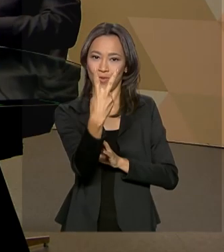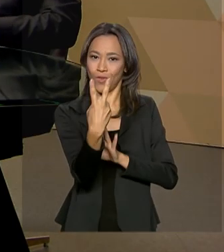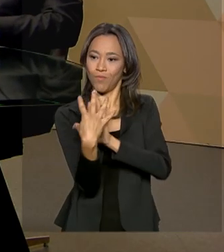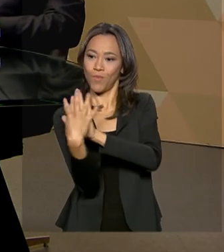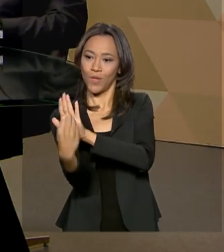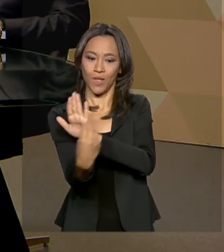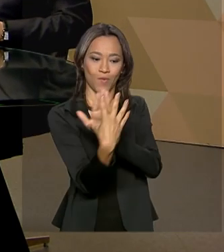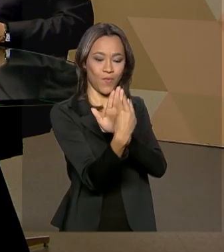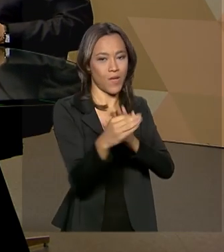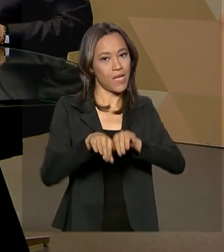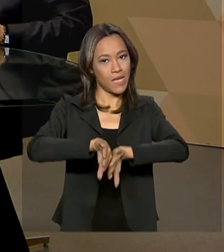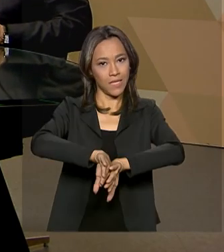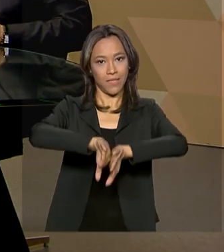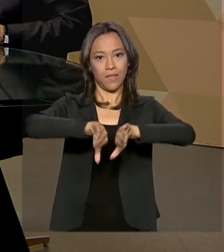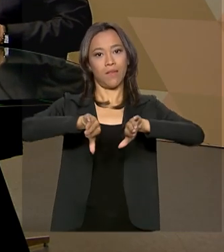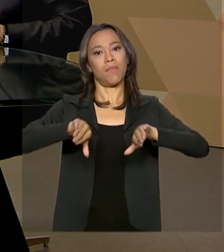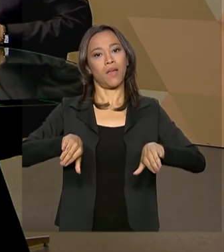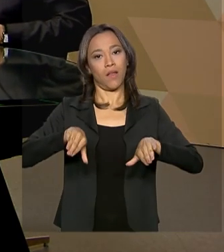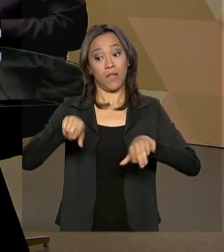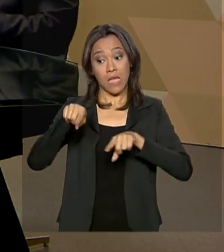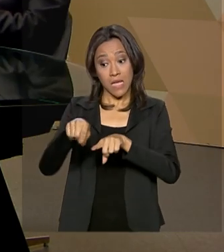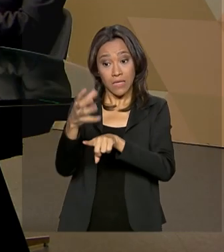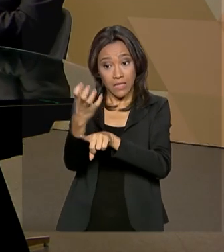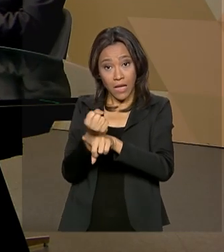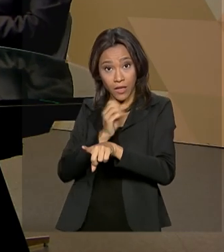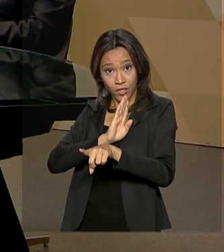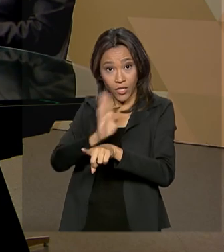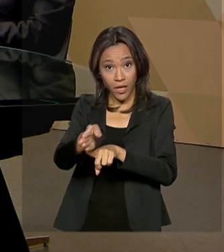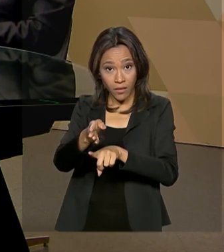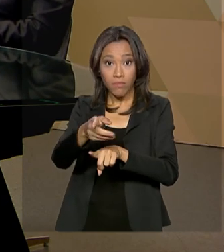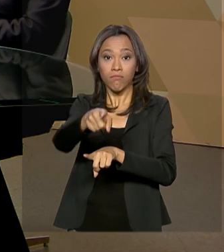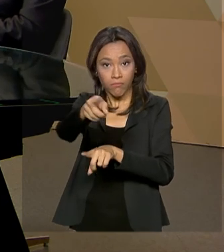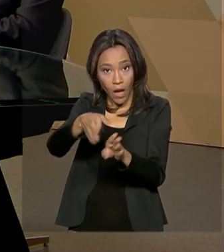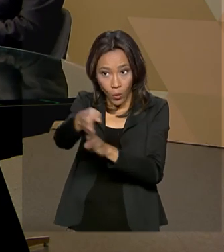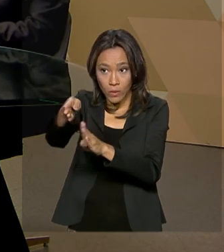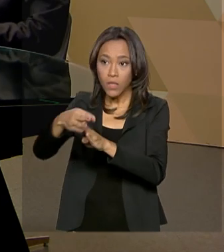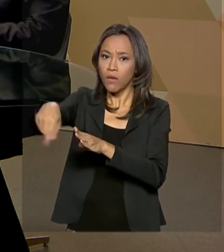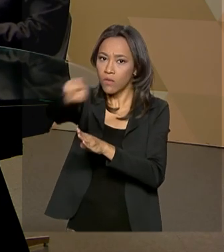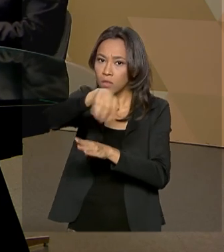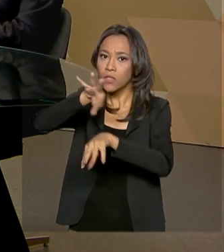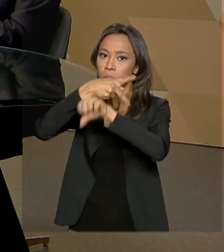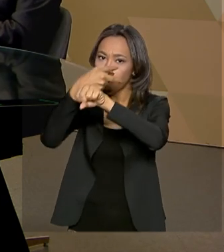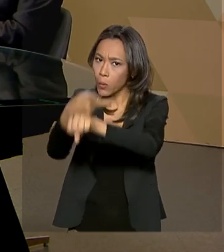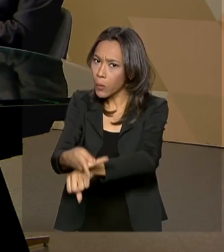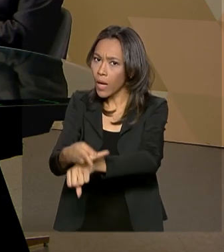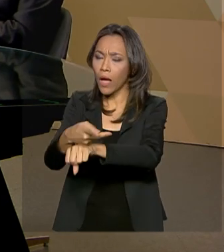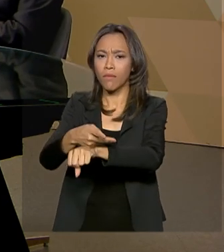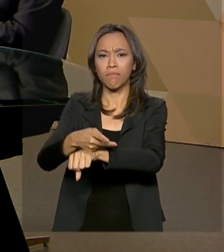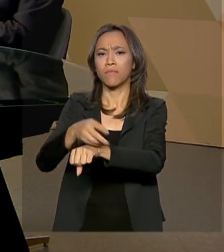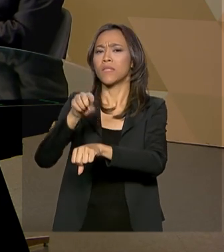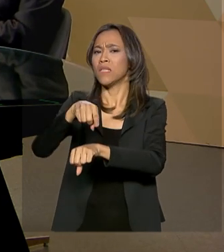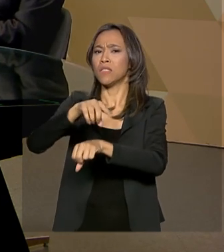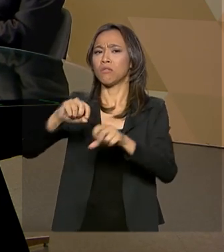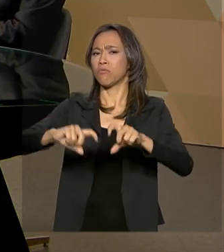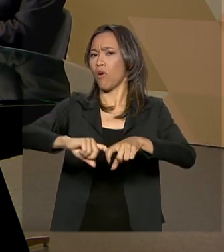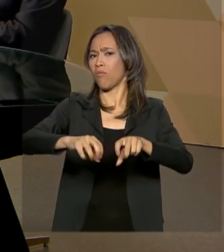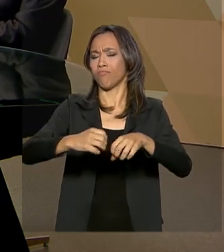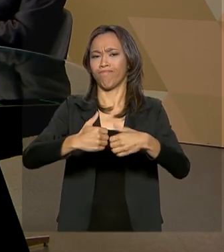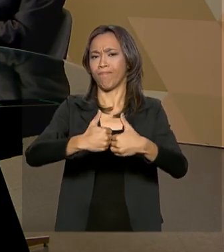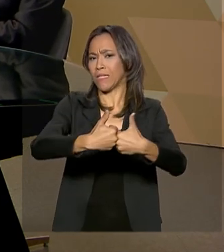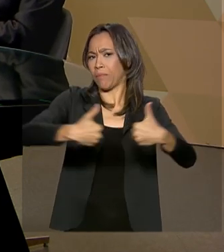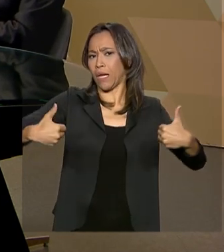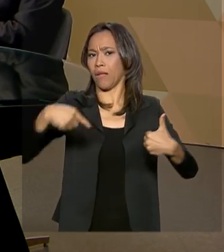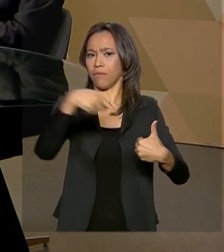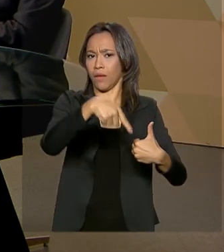-imediato recomendamos fortemente e ele vem totalmente independente do saque-aniversário e